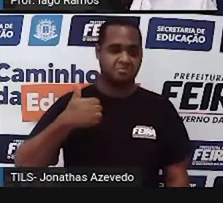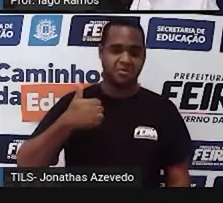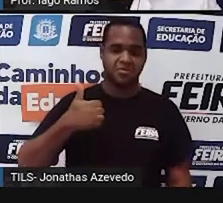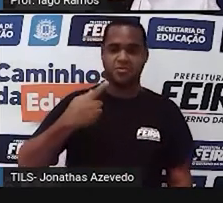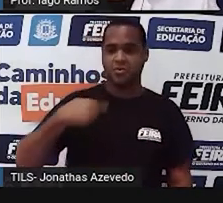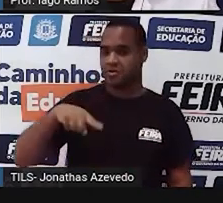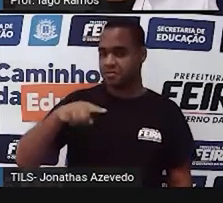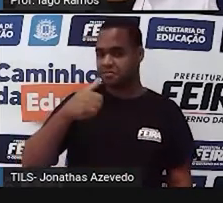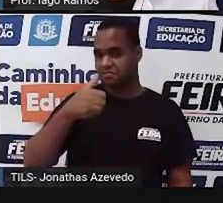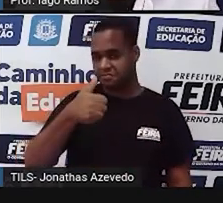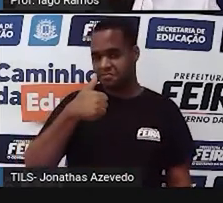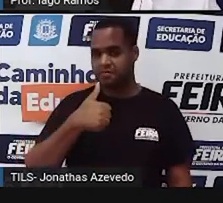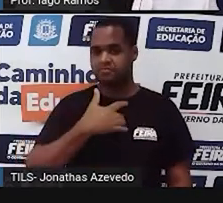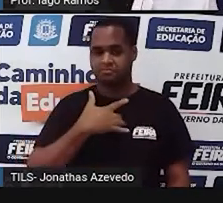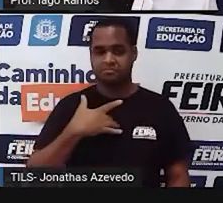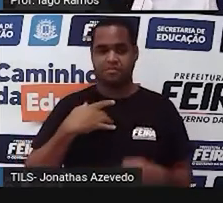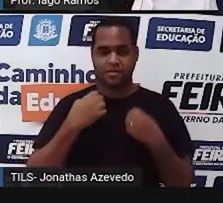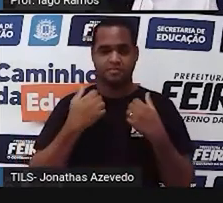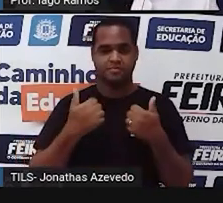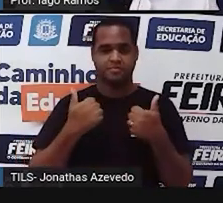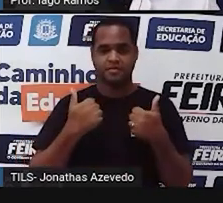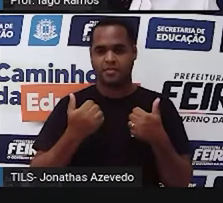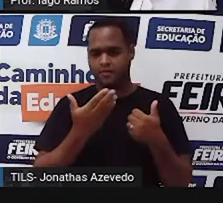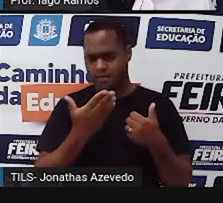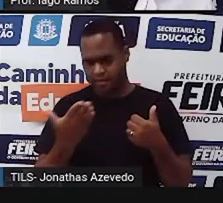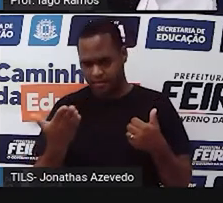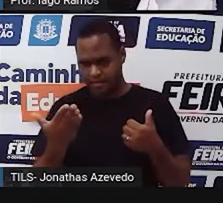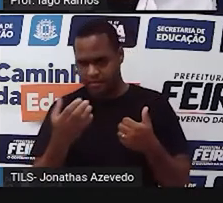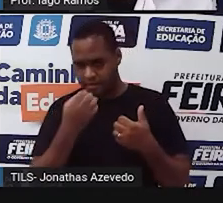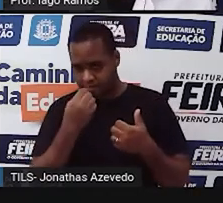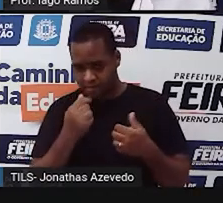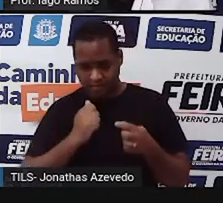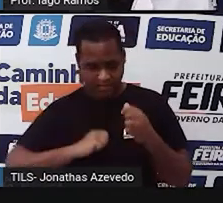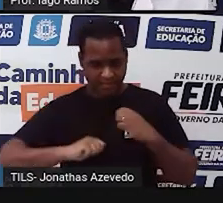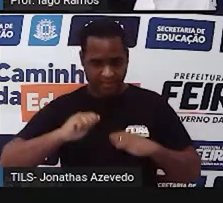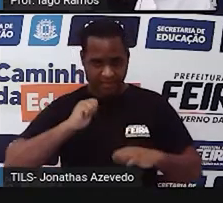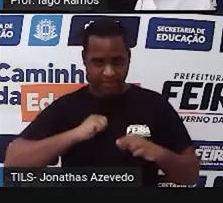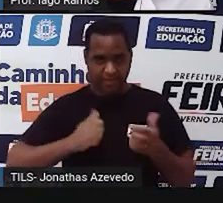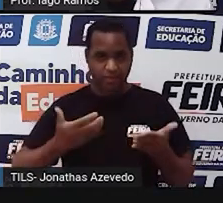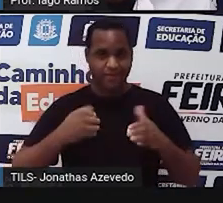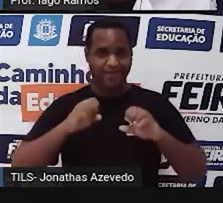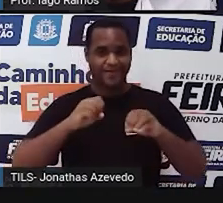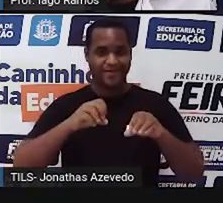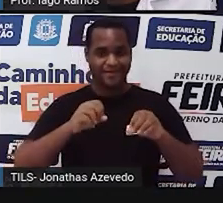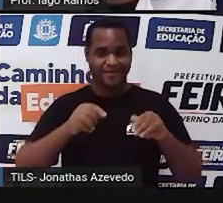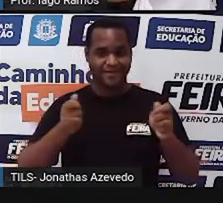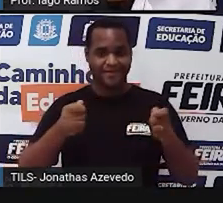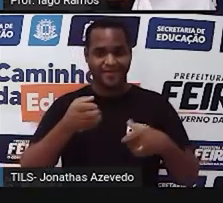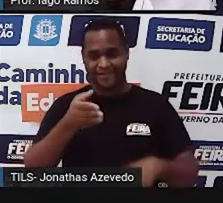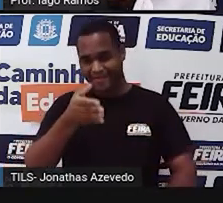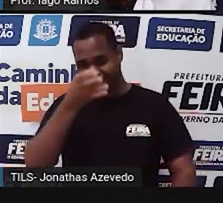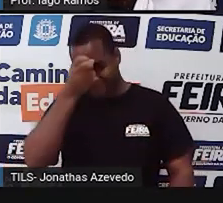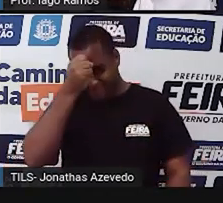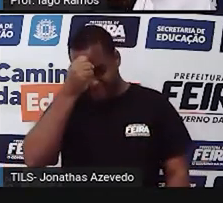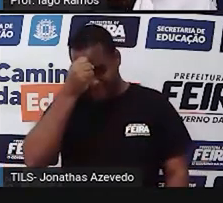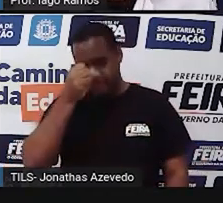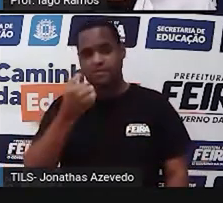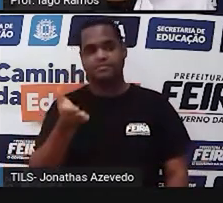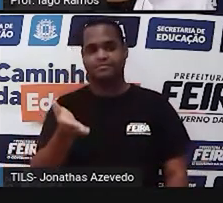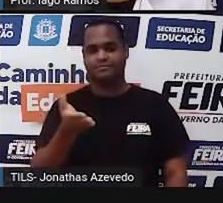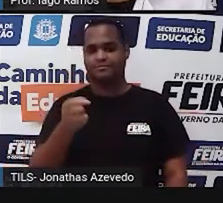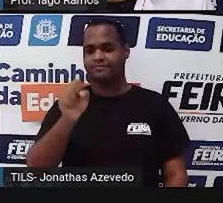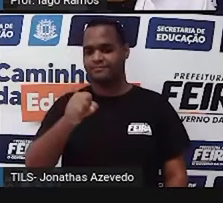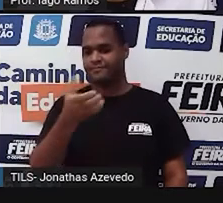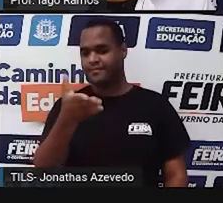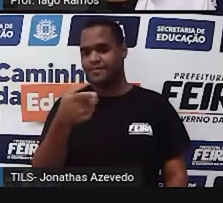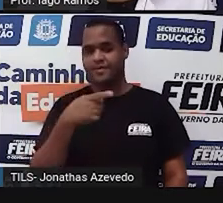conosco? E aí, como estão as expectativas para essa aula? Pois é, essa aula que é para